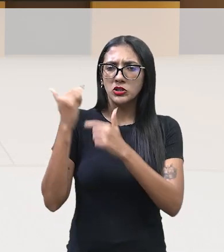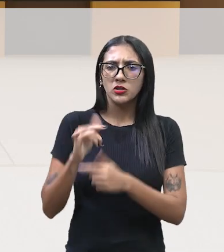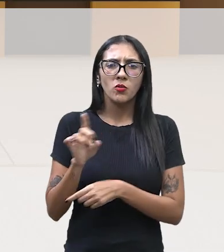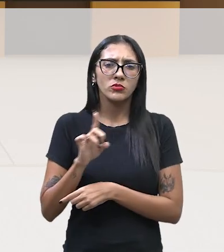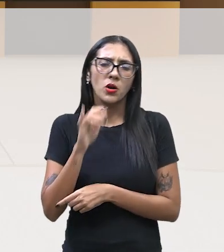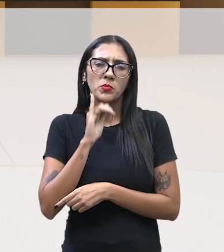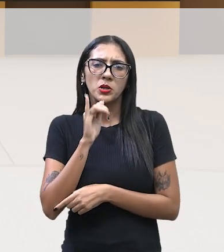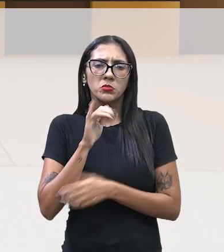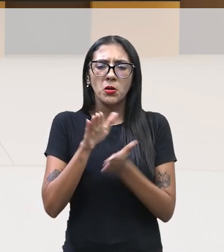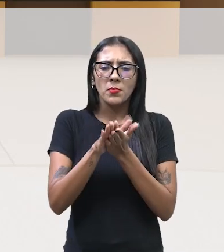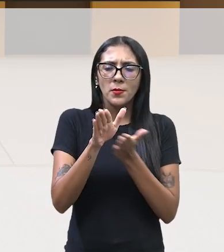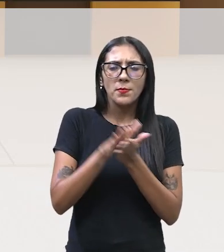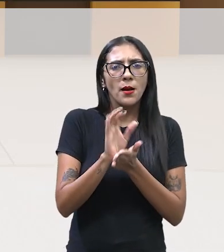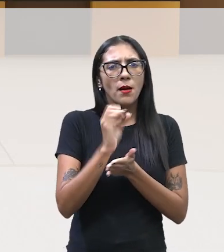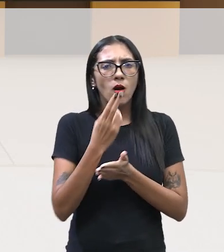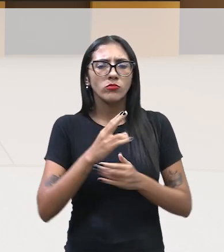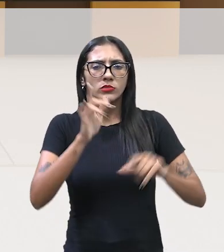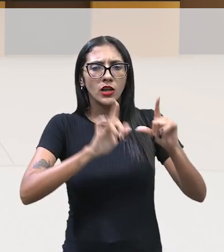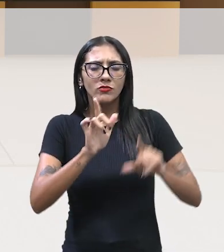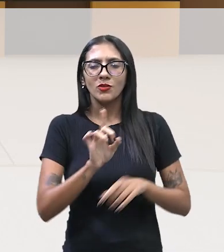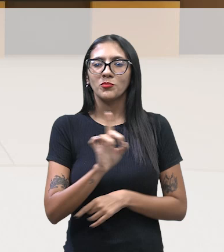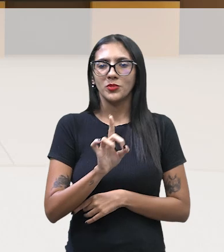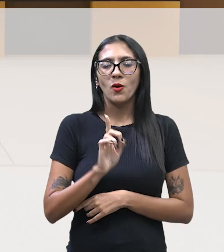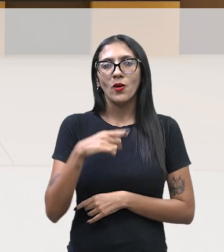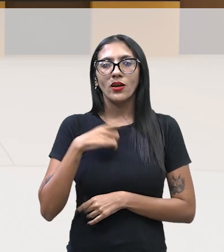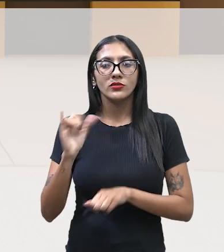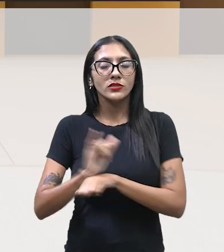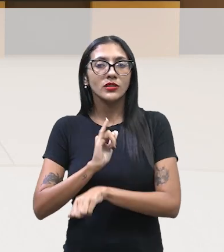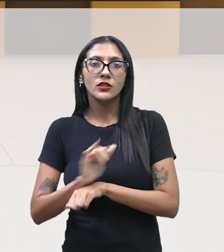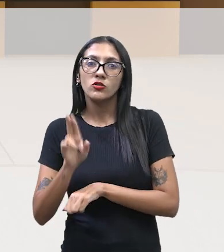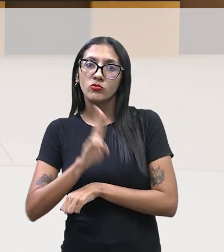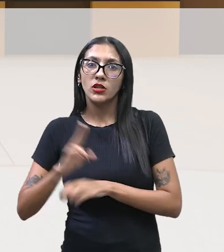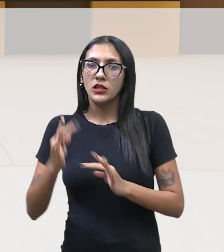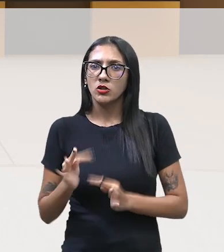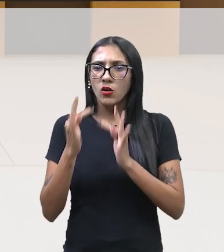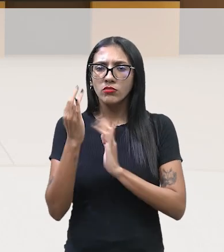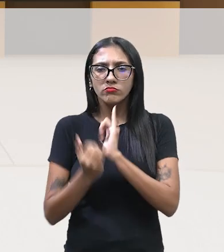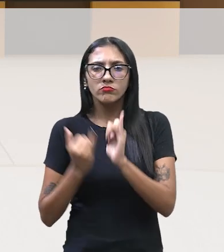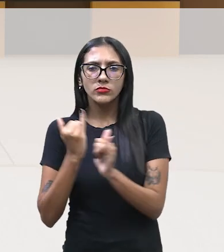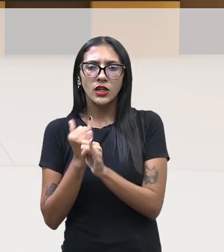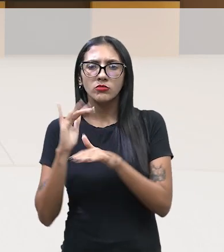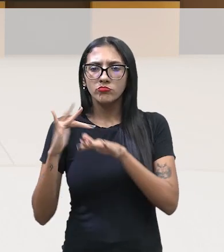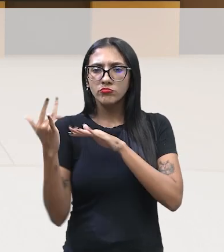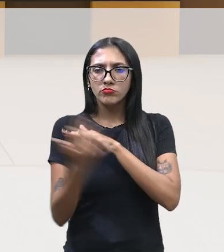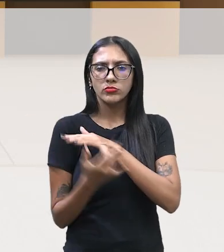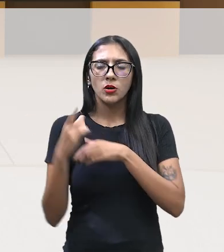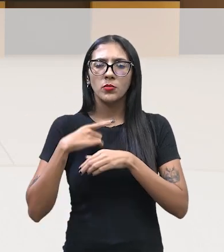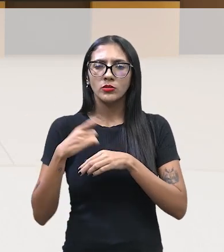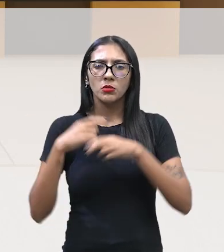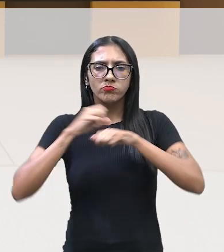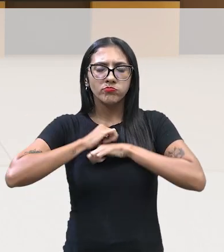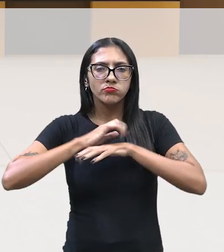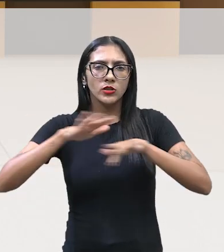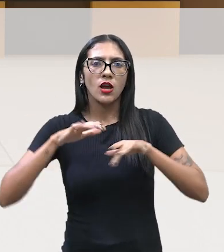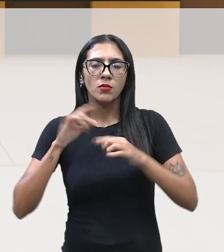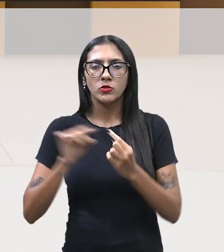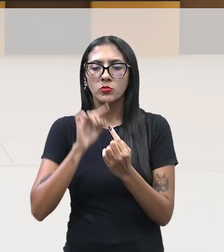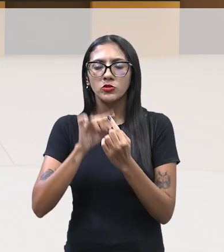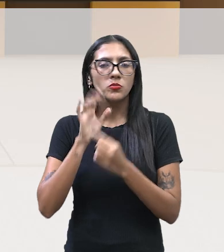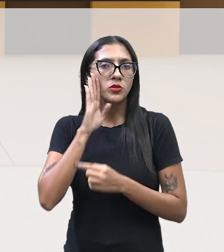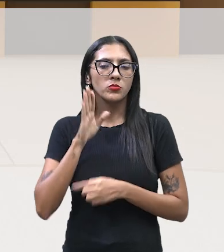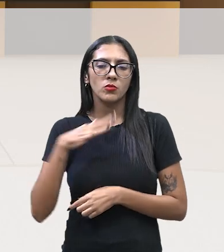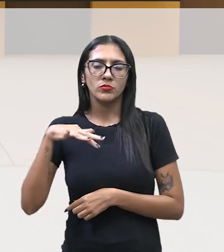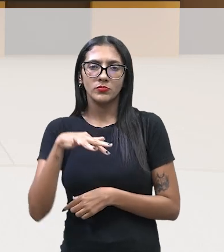como anúncios, impressos ou televisão, marketing digital utiliza a internet e tecnologias digitais para alcançar e engajar o público alvo.